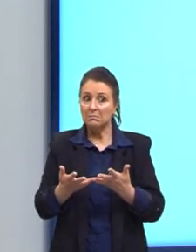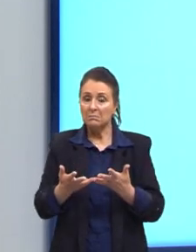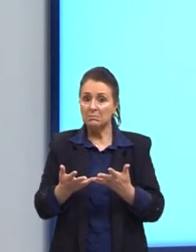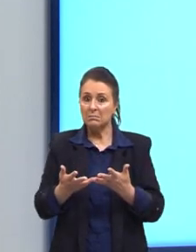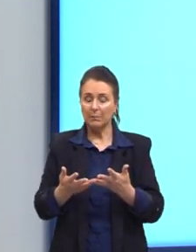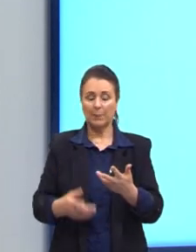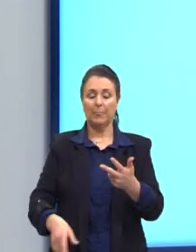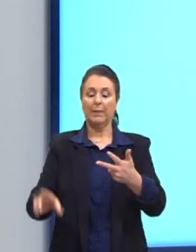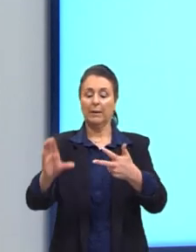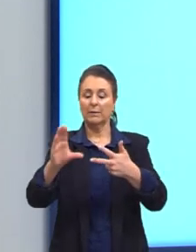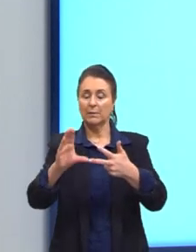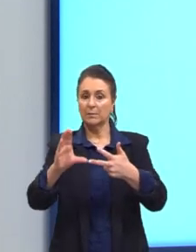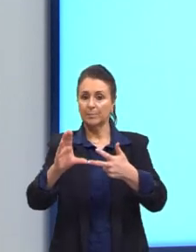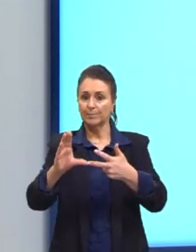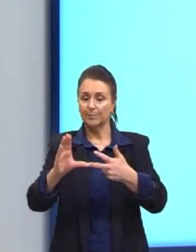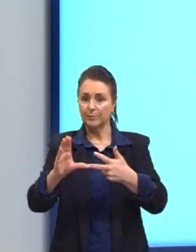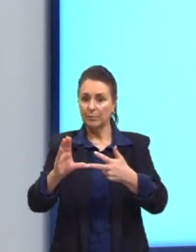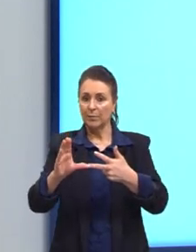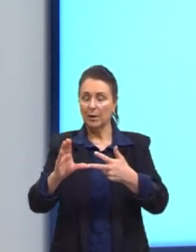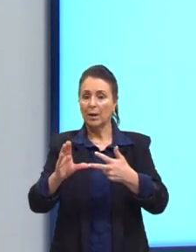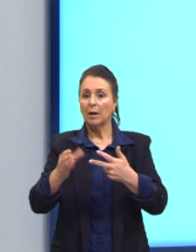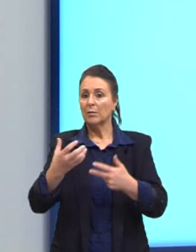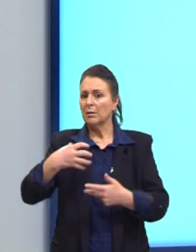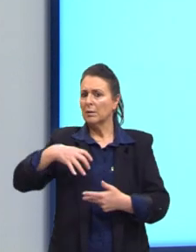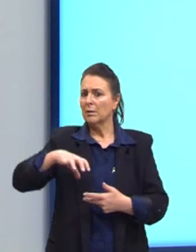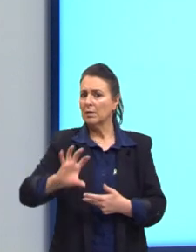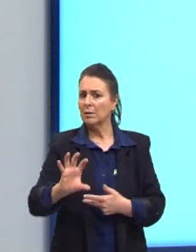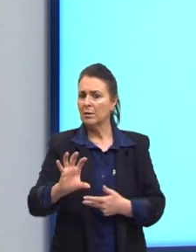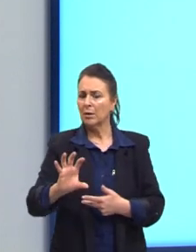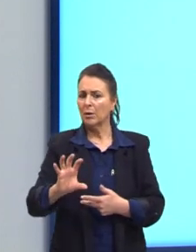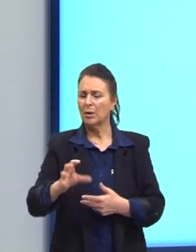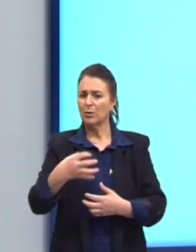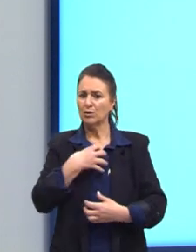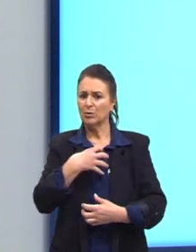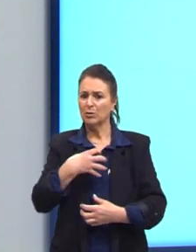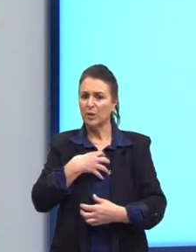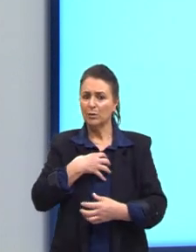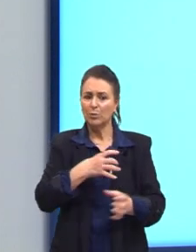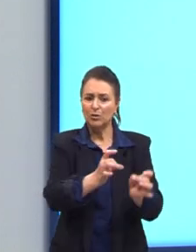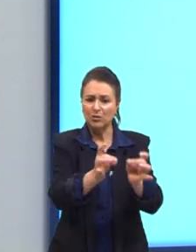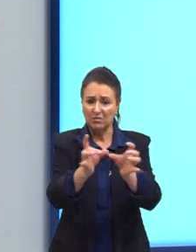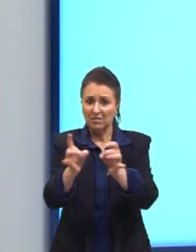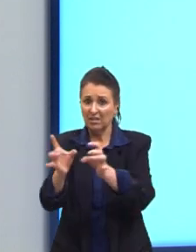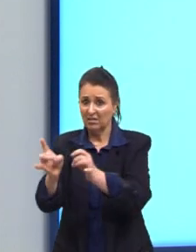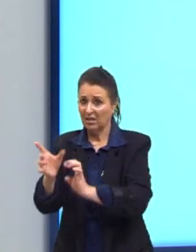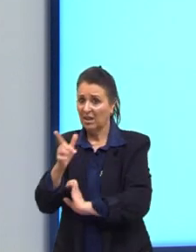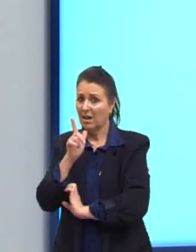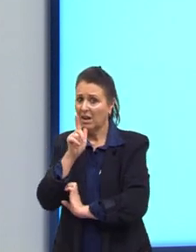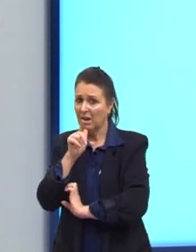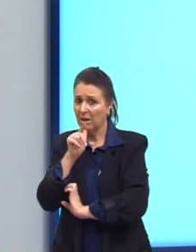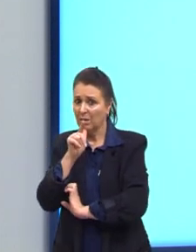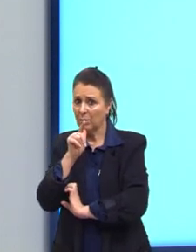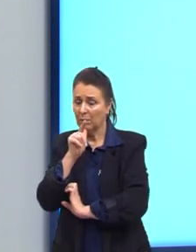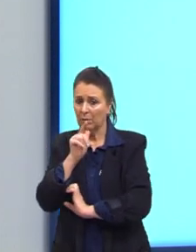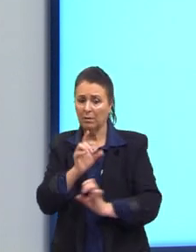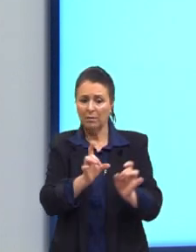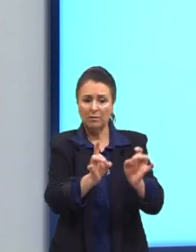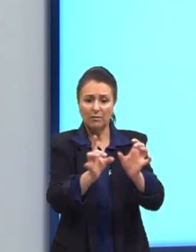Letra C, contrapor-se a formas indiretas de exportação de água. Ou seja,